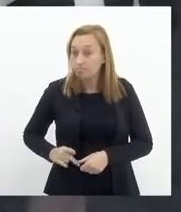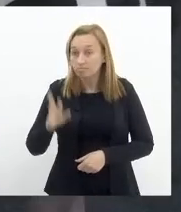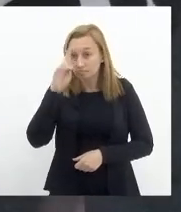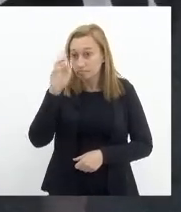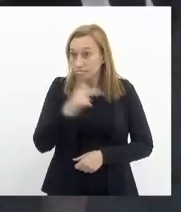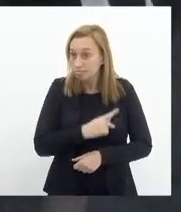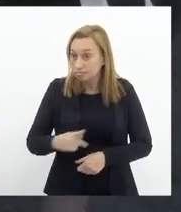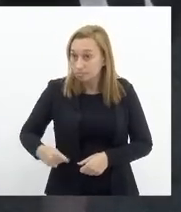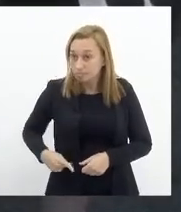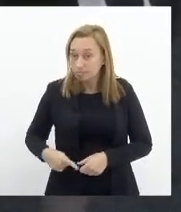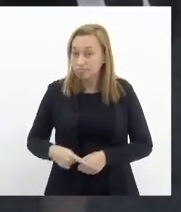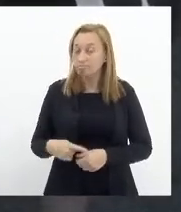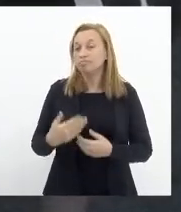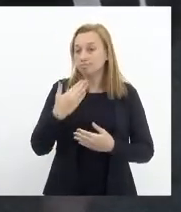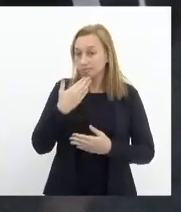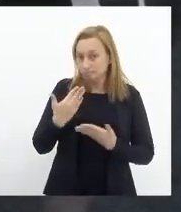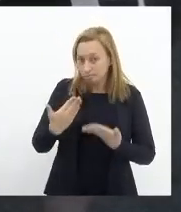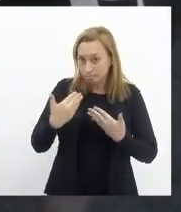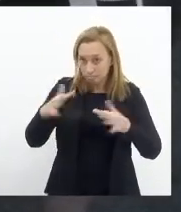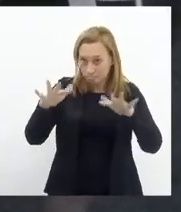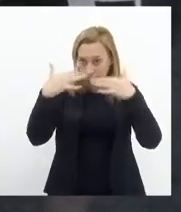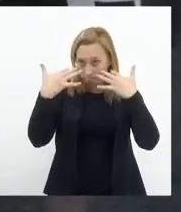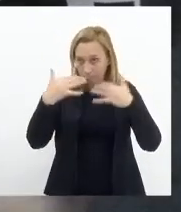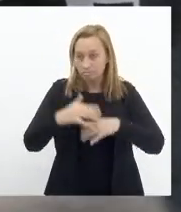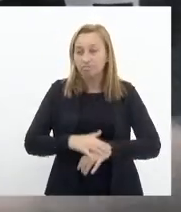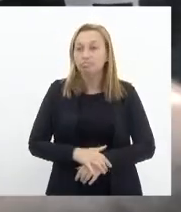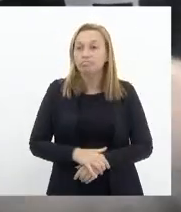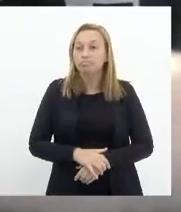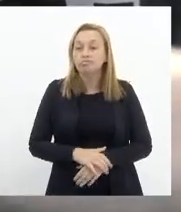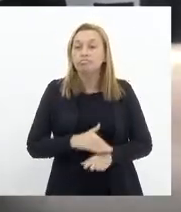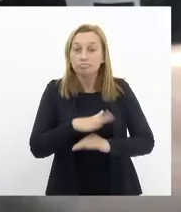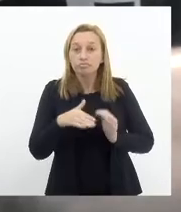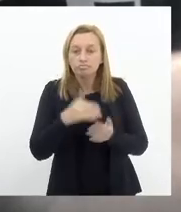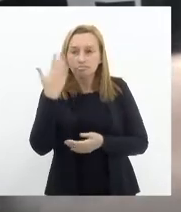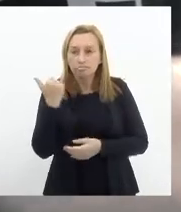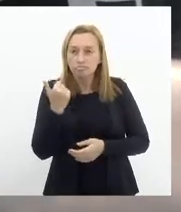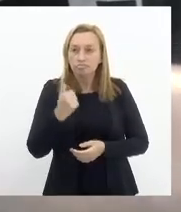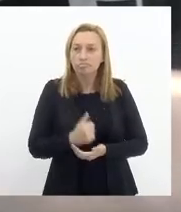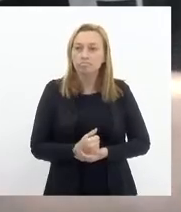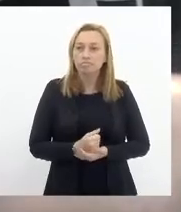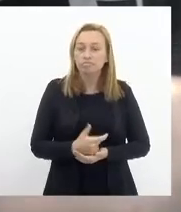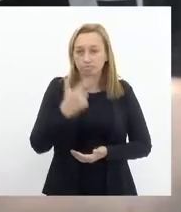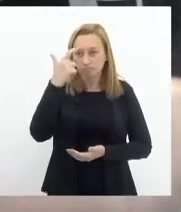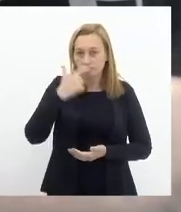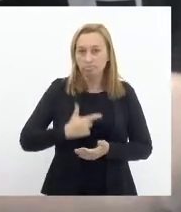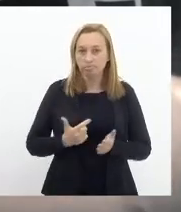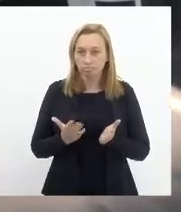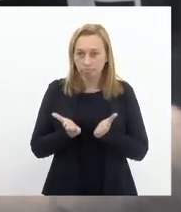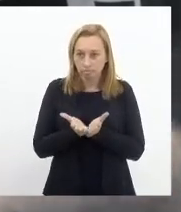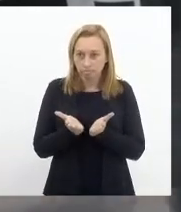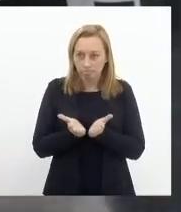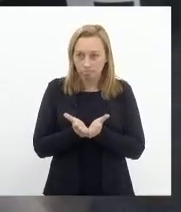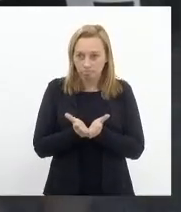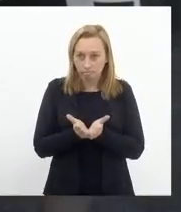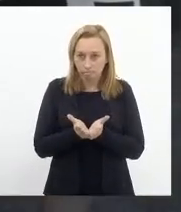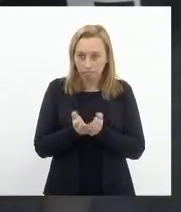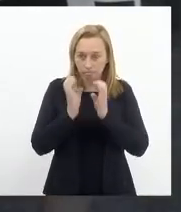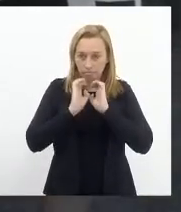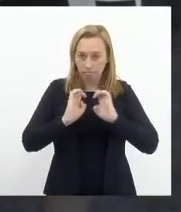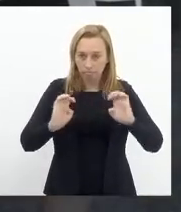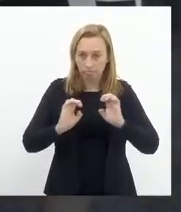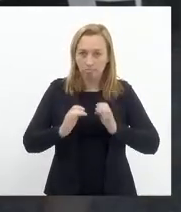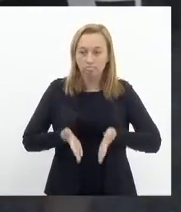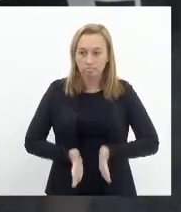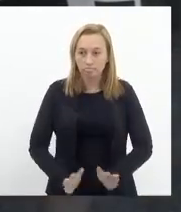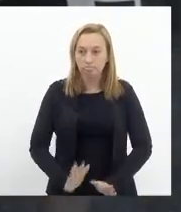presidente por favor só atenção um minutinho como todos sabem eu sou cristã evangélica de berço